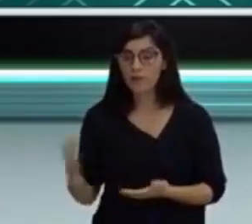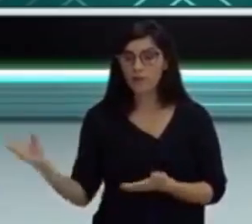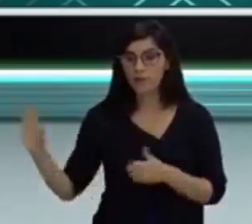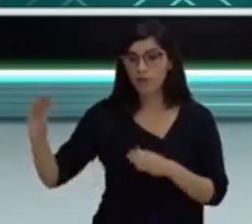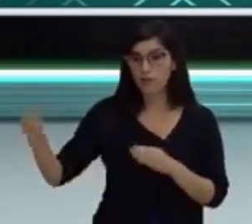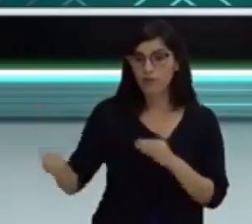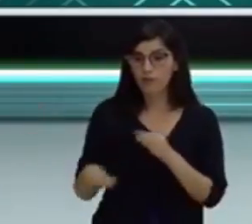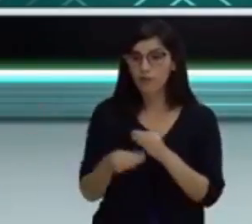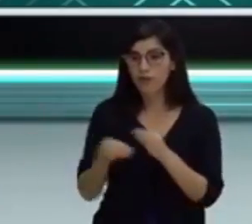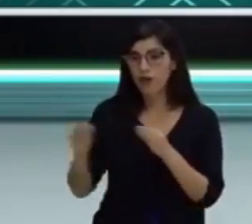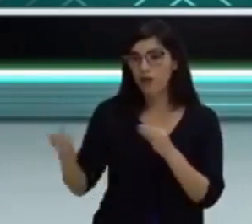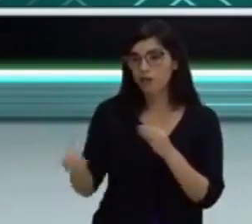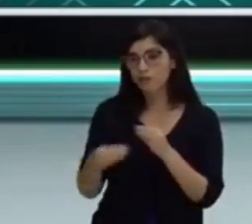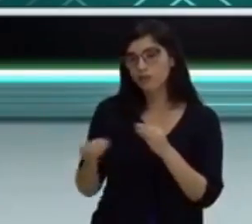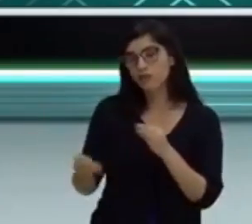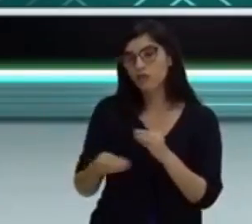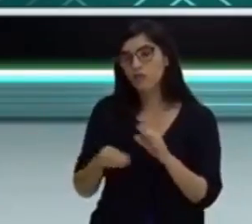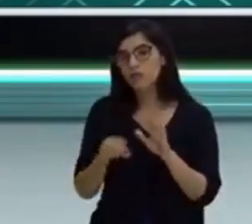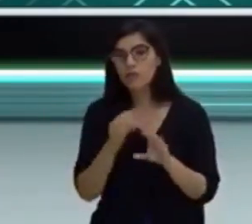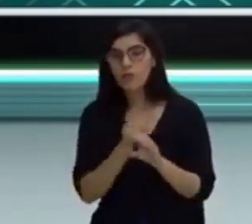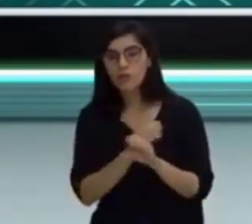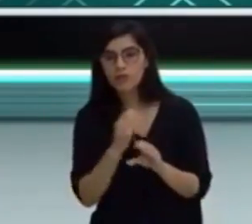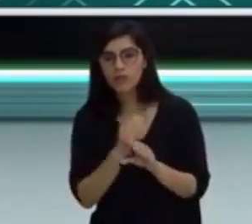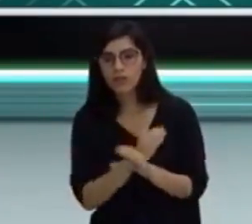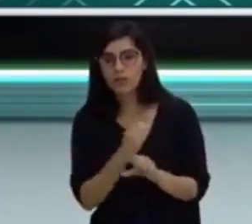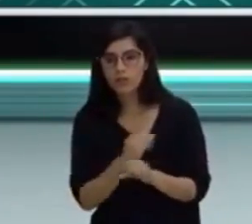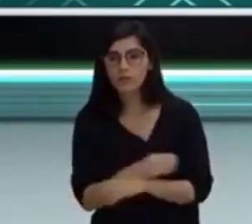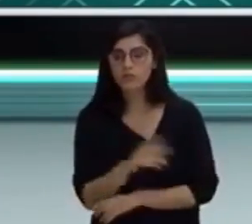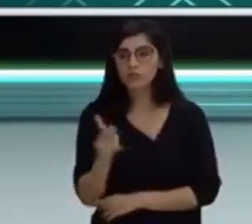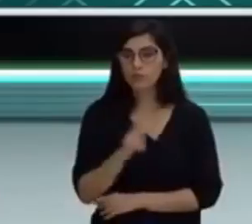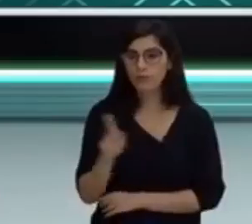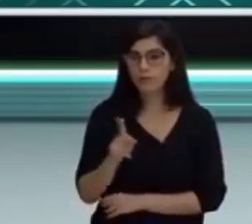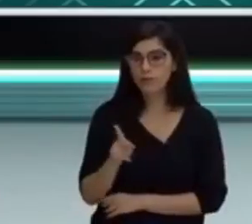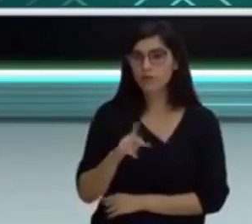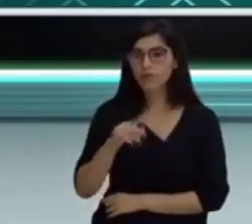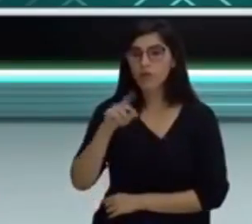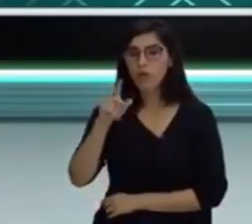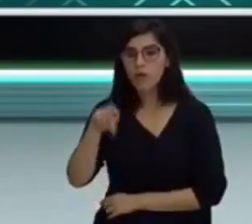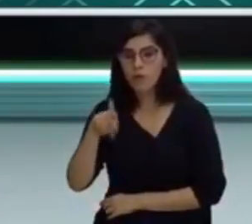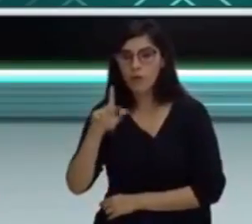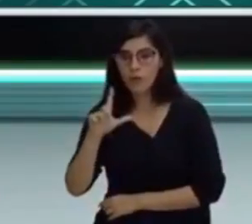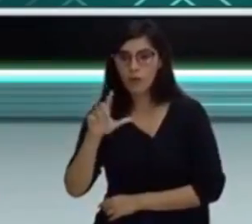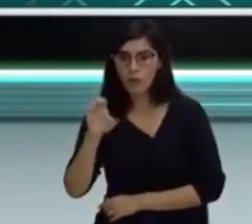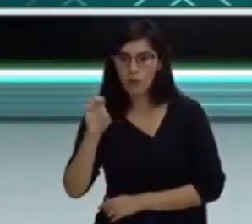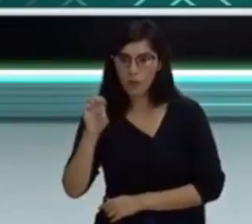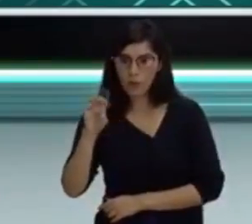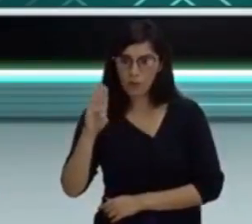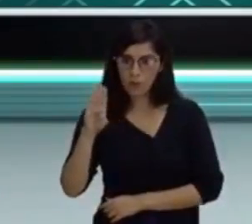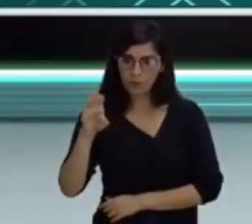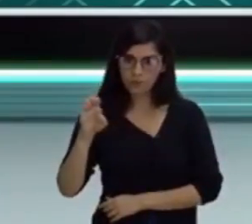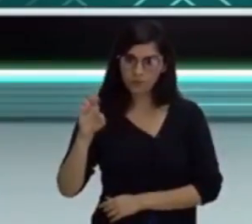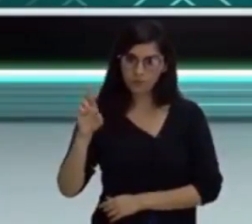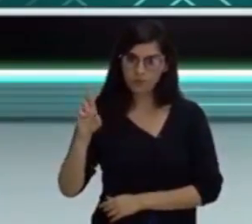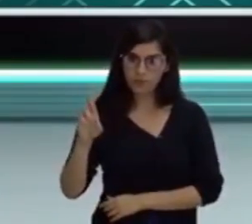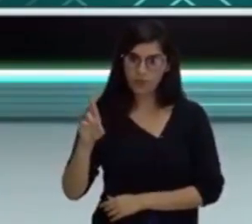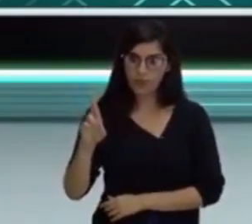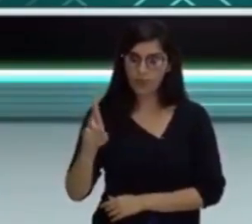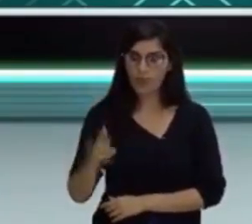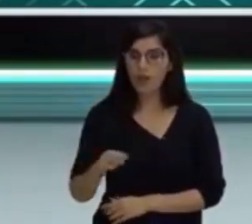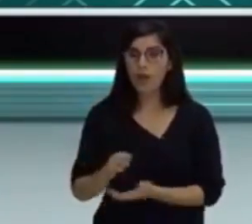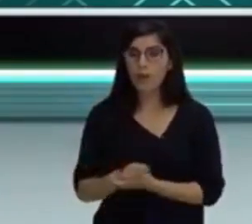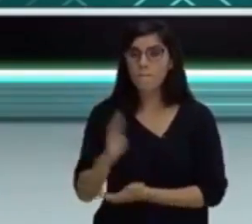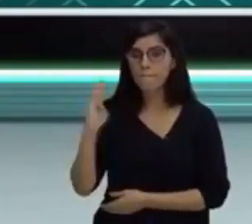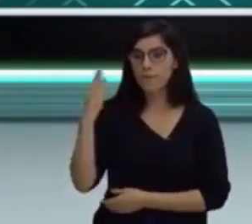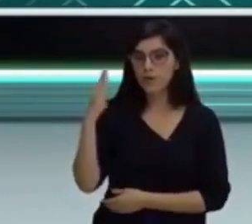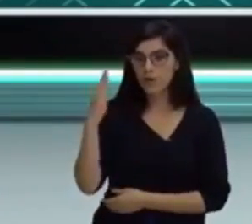trabalhamos junto com o professor Klebs Sombra, trazendo um olhar do biólogo e também do teólogo a respeito